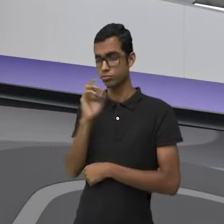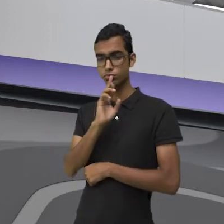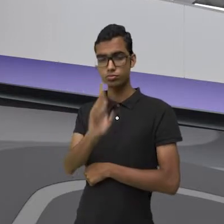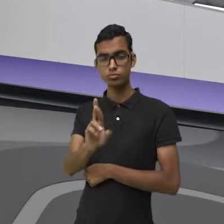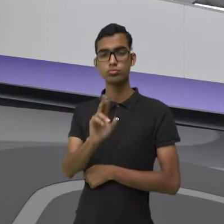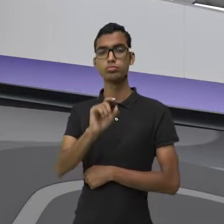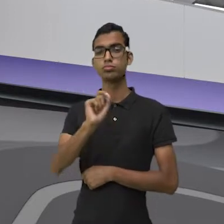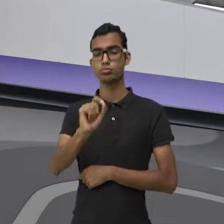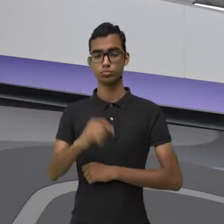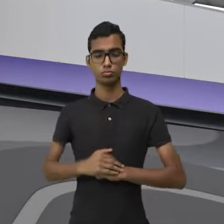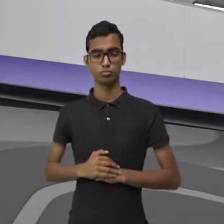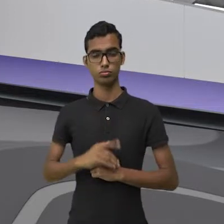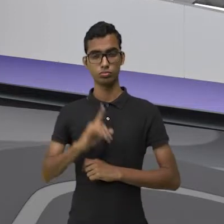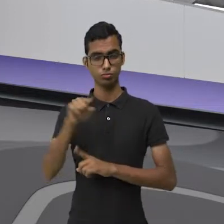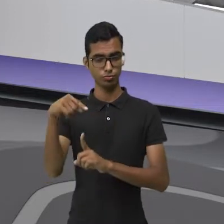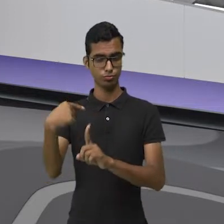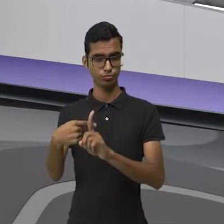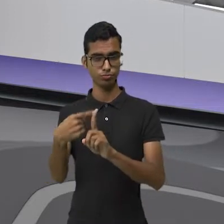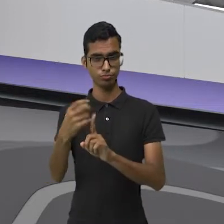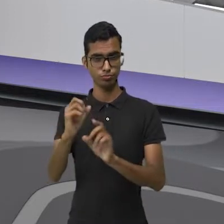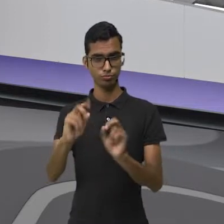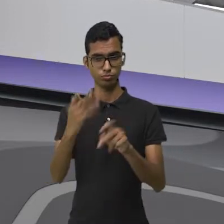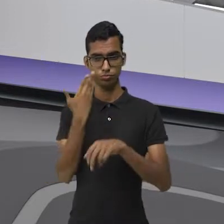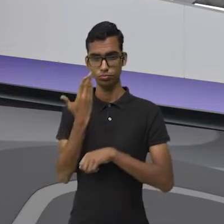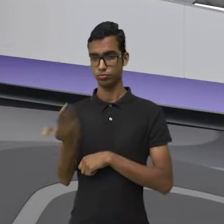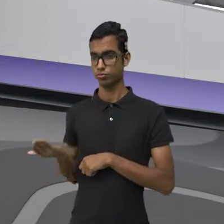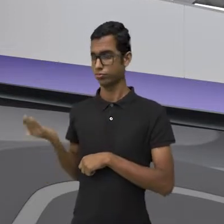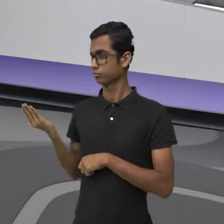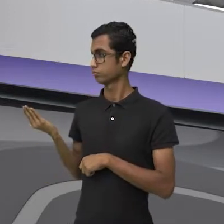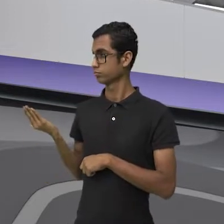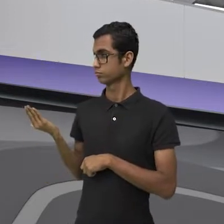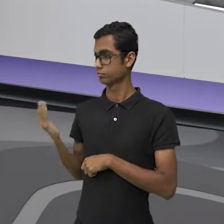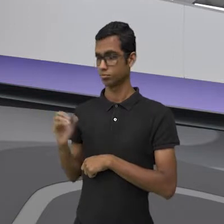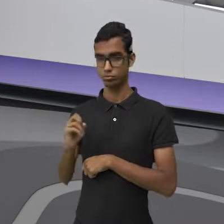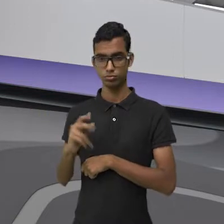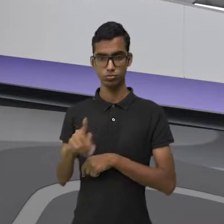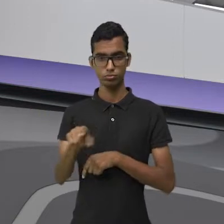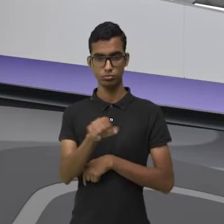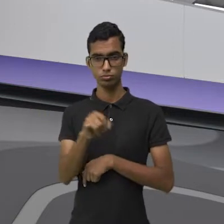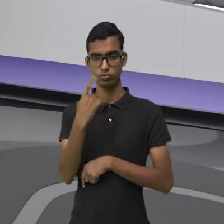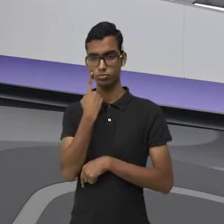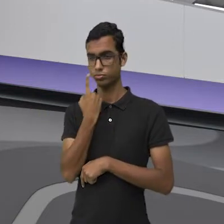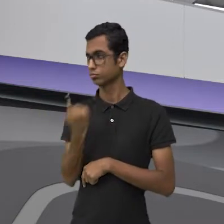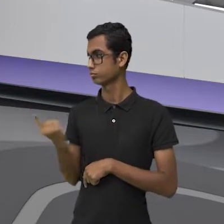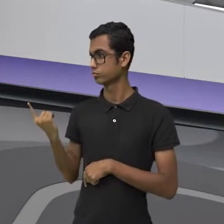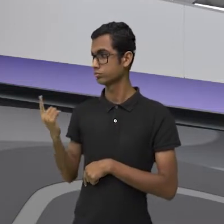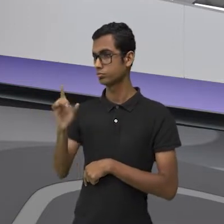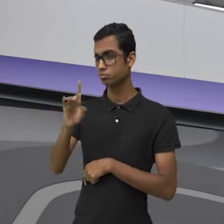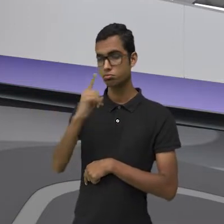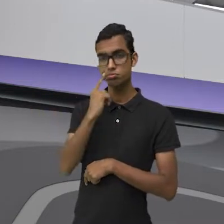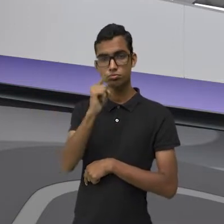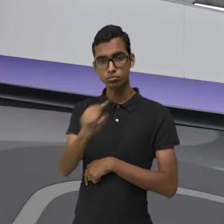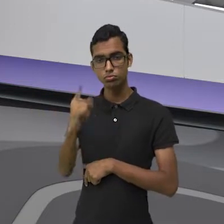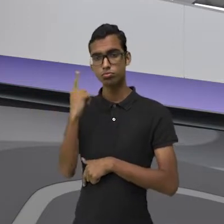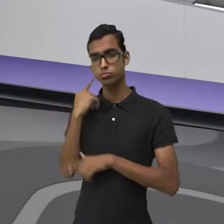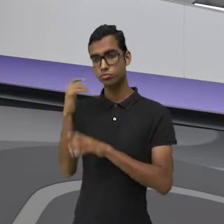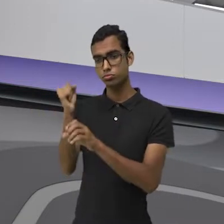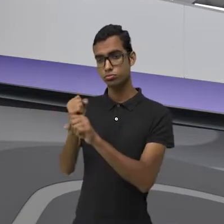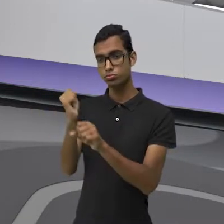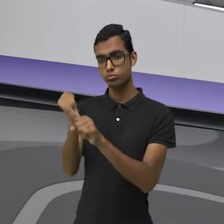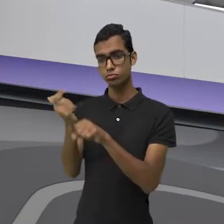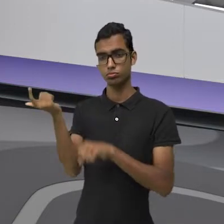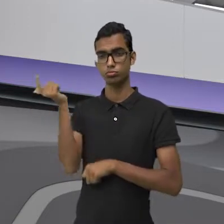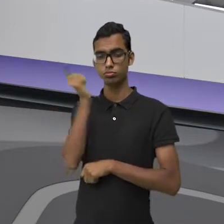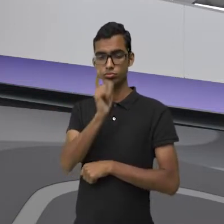resultado será positivo. Olha aqui em cima. Beleza? Então, basta você efetuar a